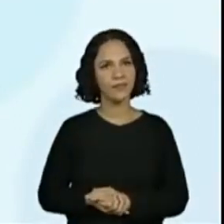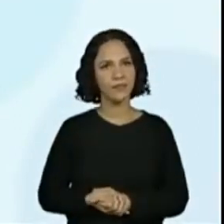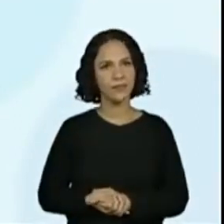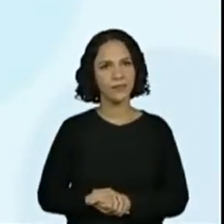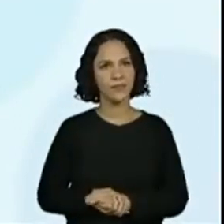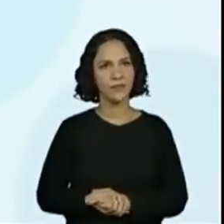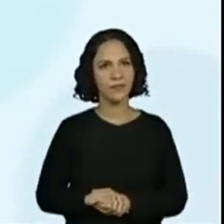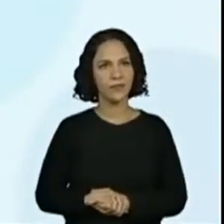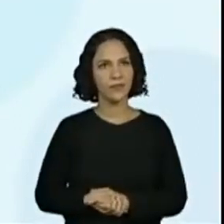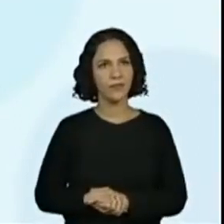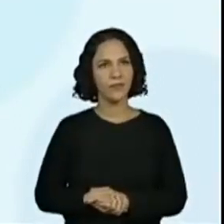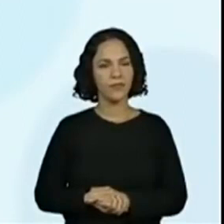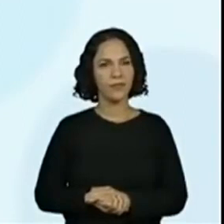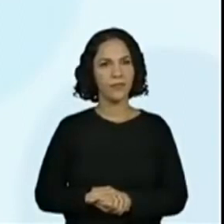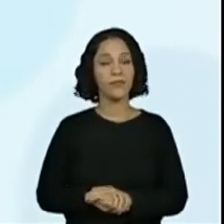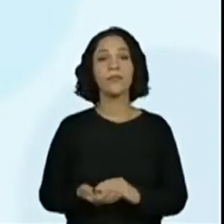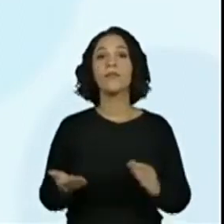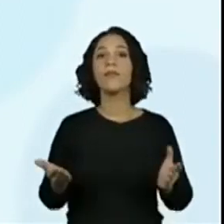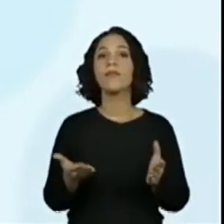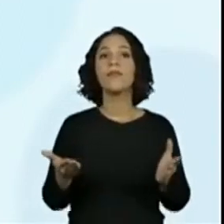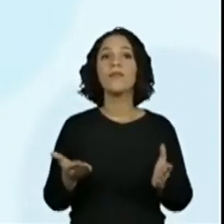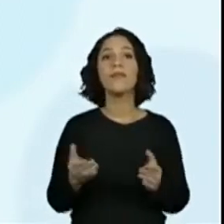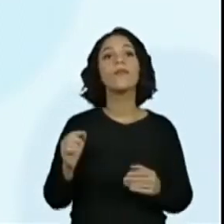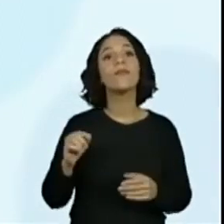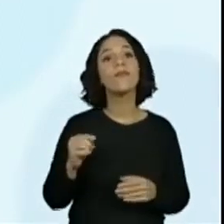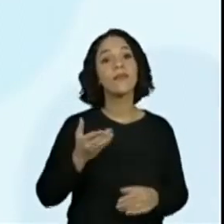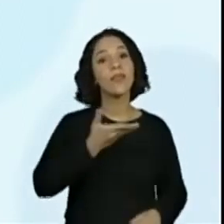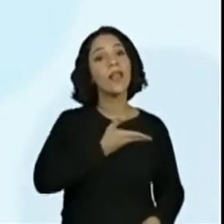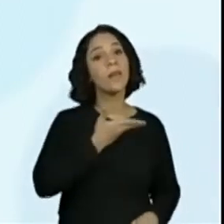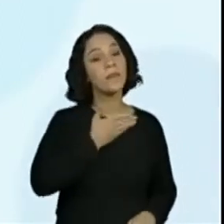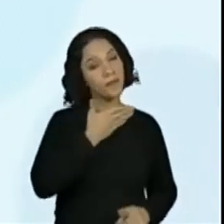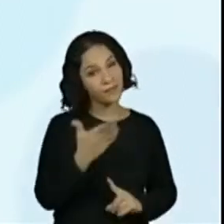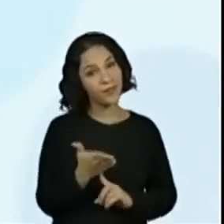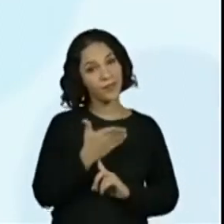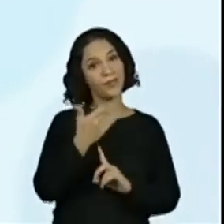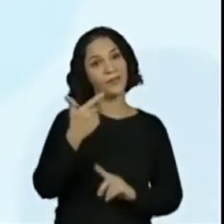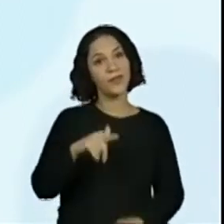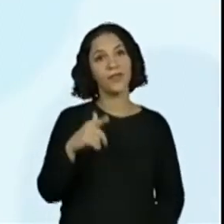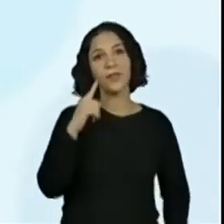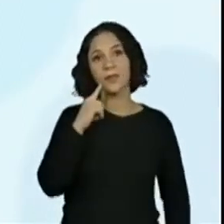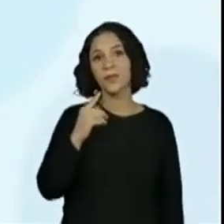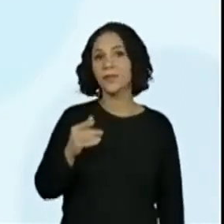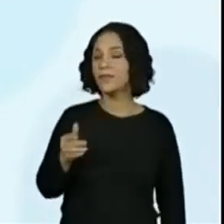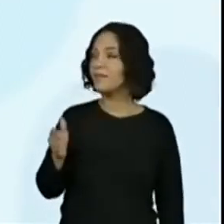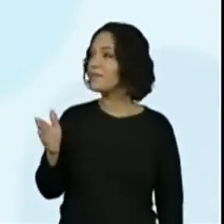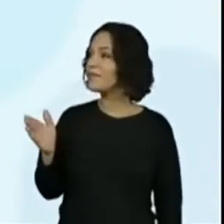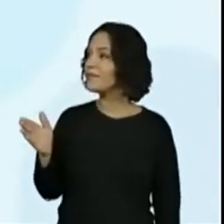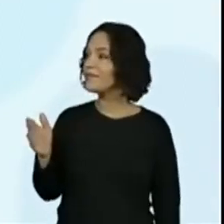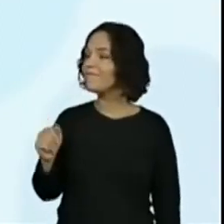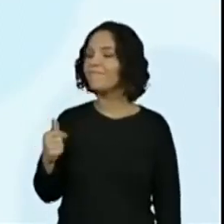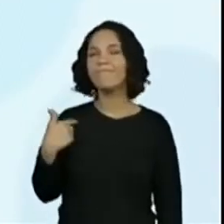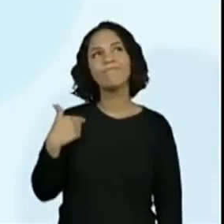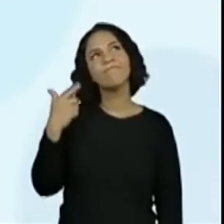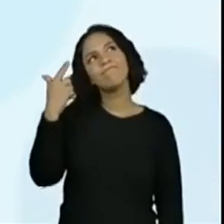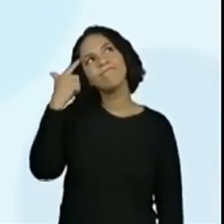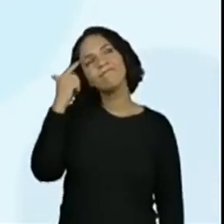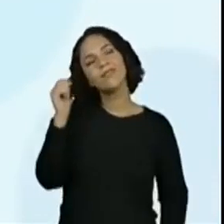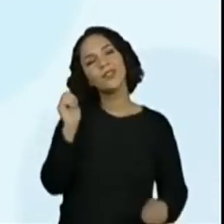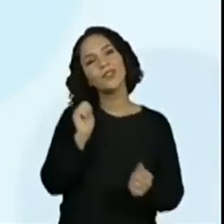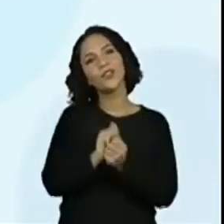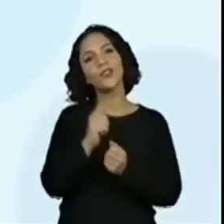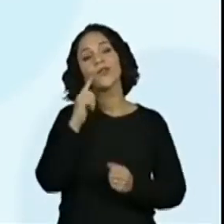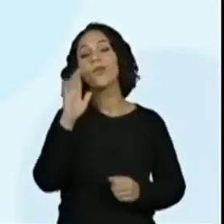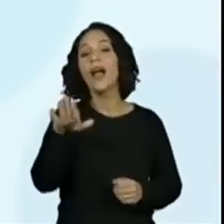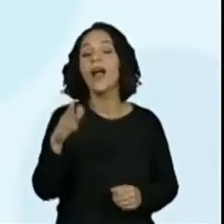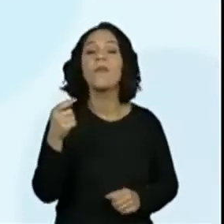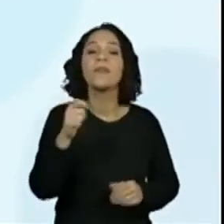Poxa vida. Agora, mais um amiguinho para ajudar. Aquele momento que a gente fala assim, vamos imaginar aí junto com a professora. Olha,